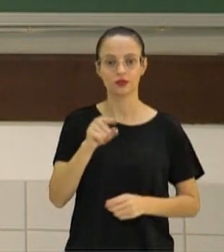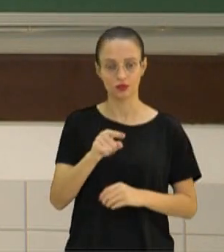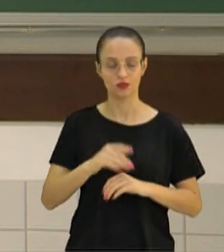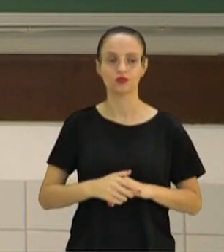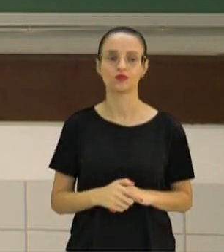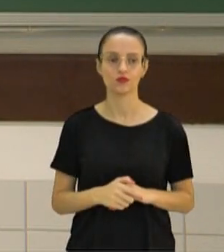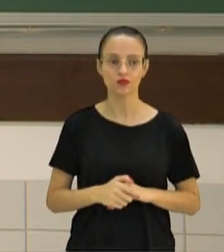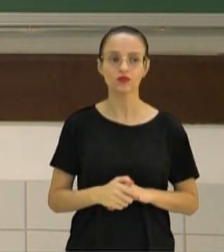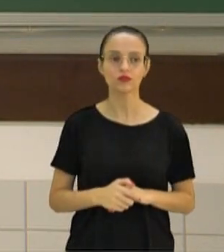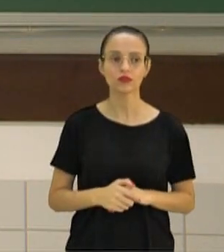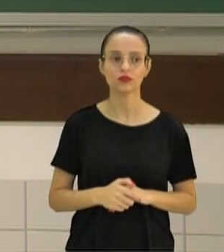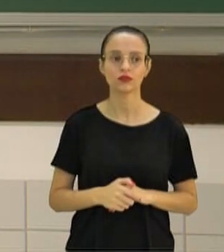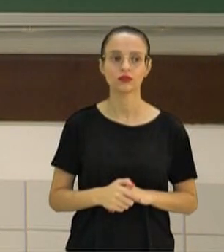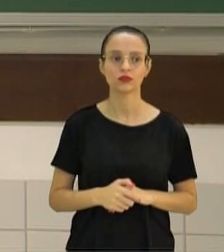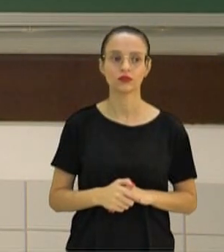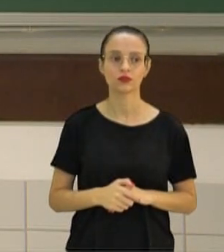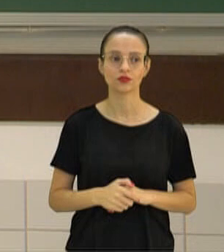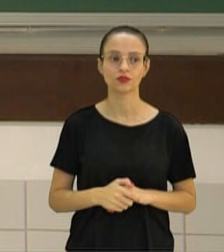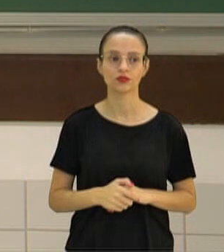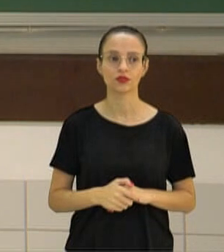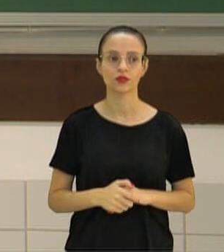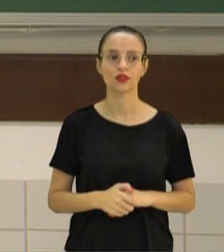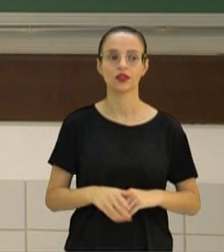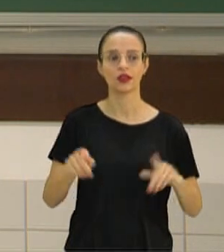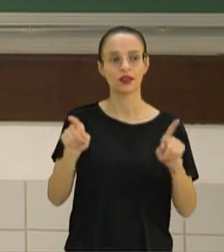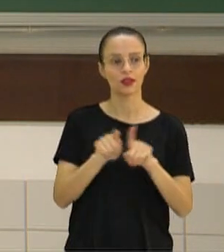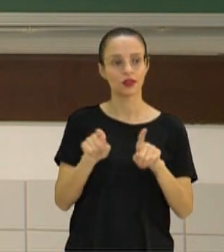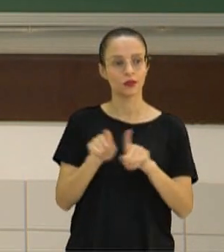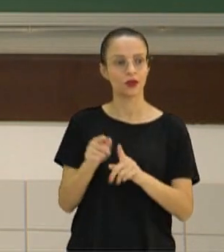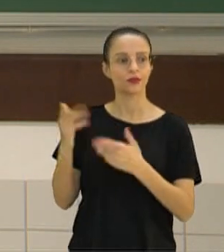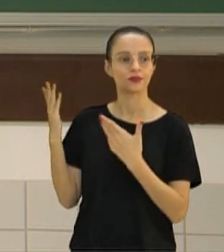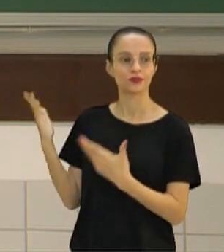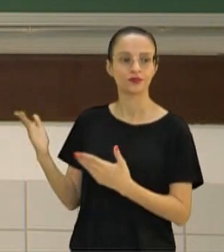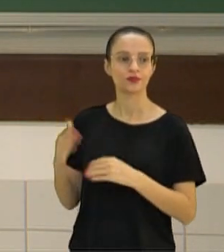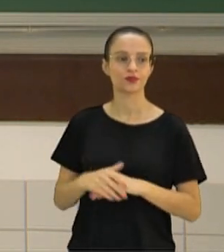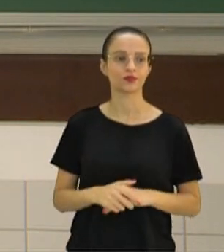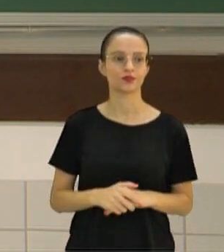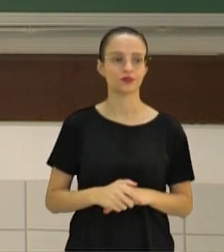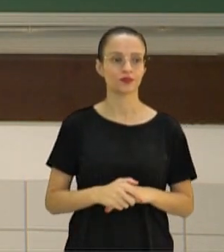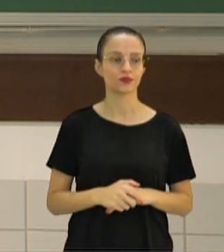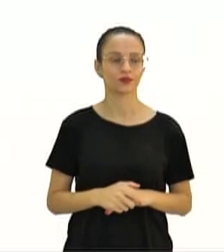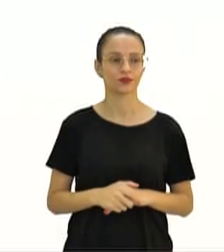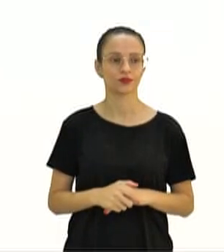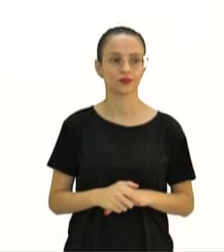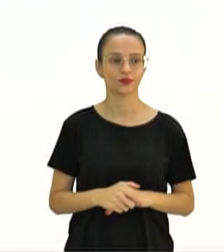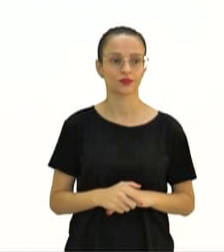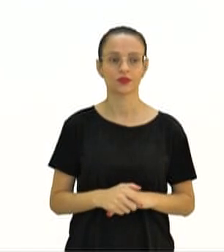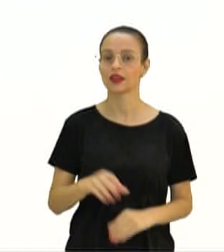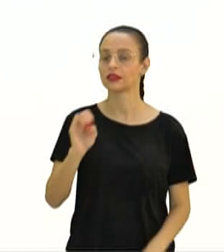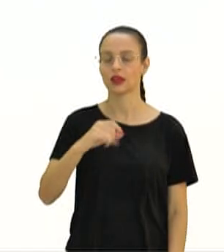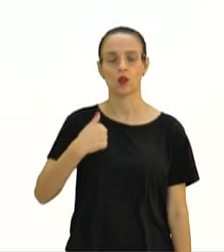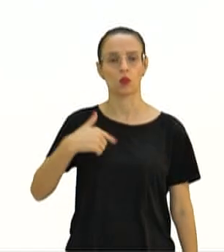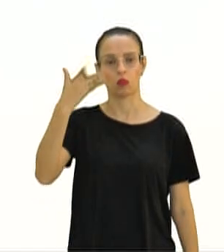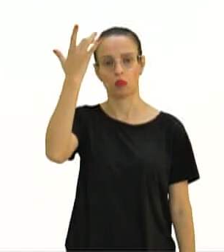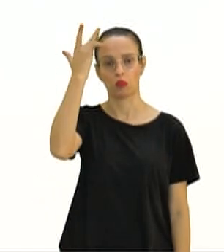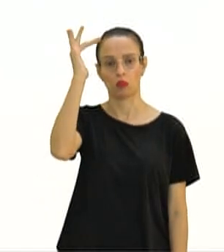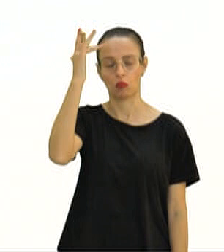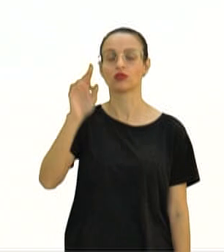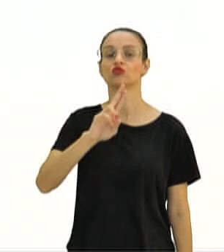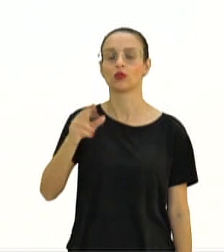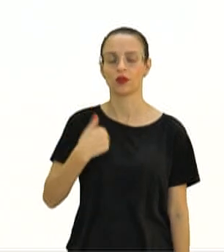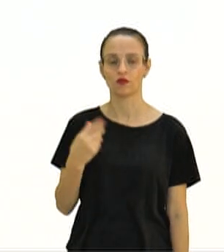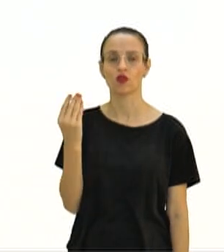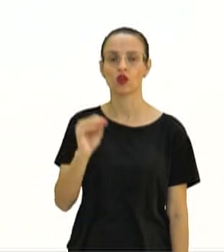texto. Tudo bem? Eu trouxe aqui para vocês também mais um pouquinho. Se eu não souber o nome da espécie, o eu vou